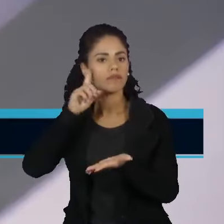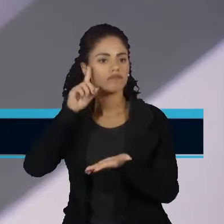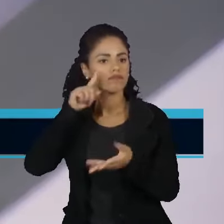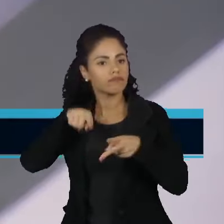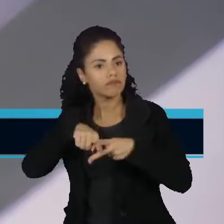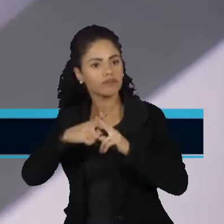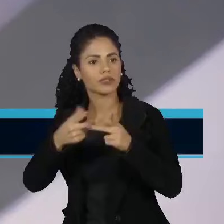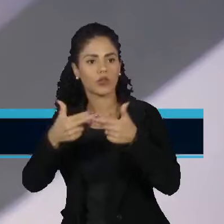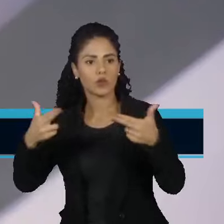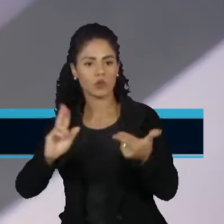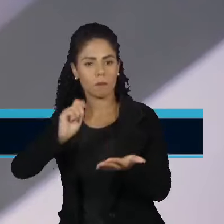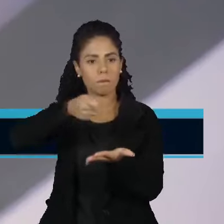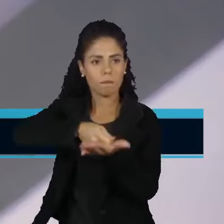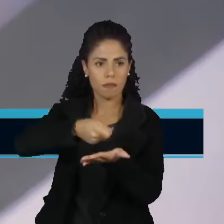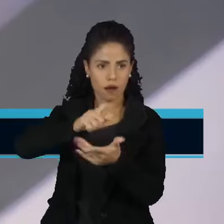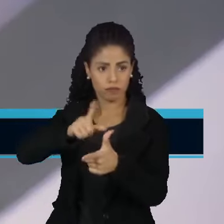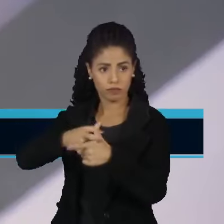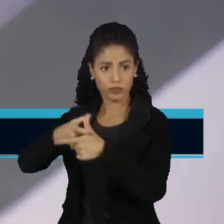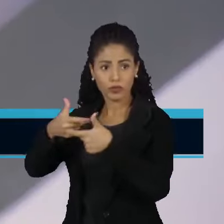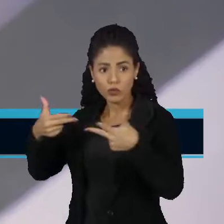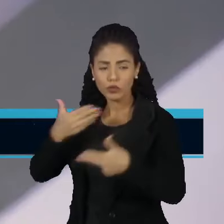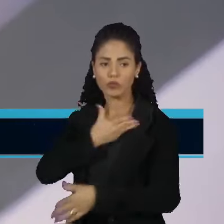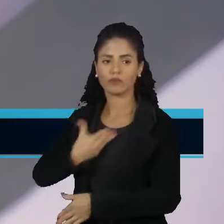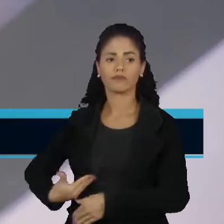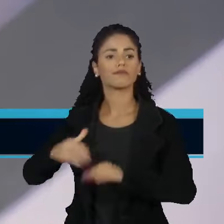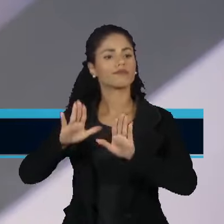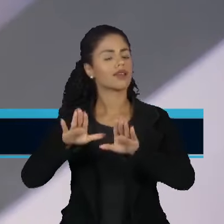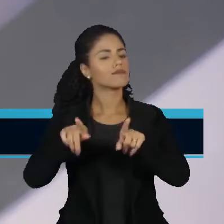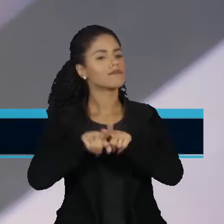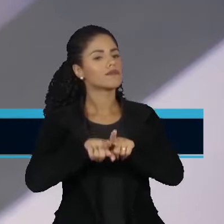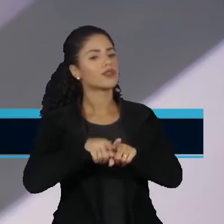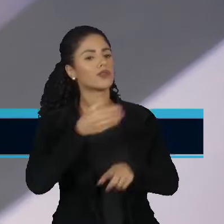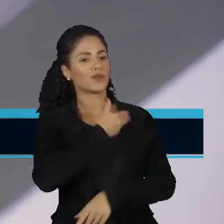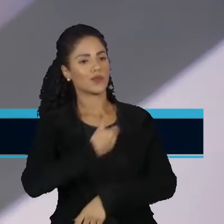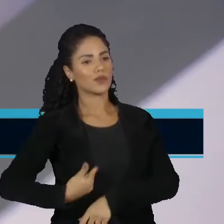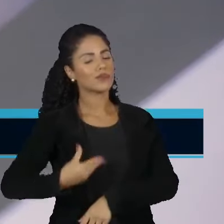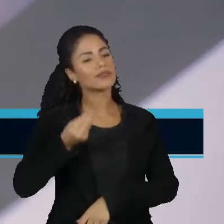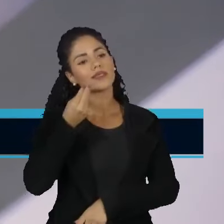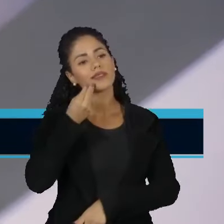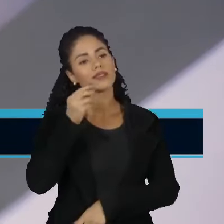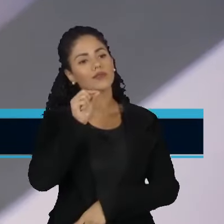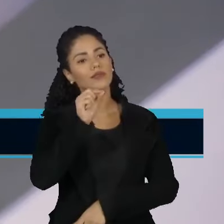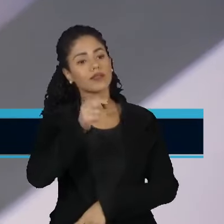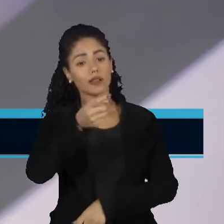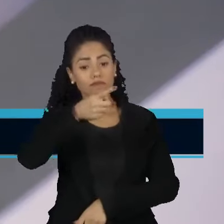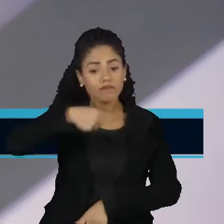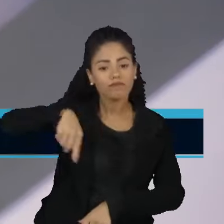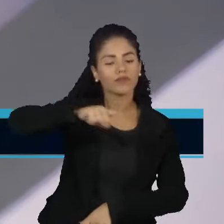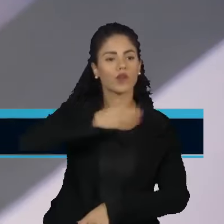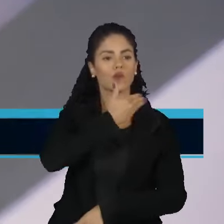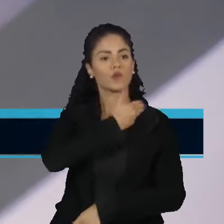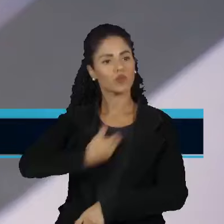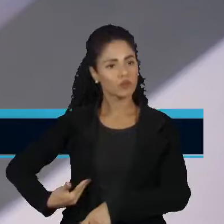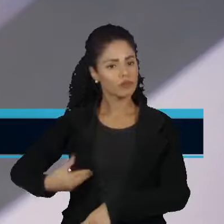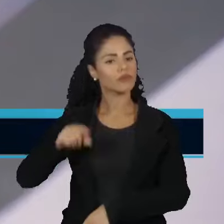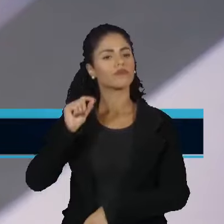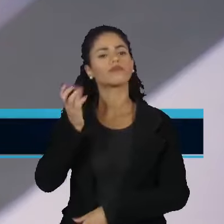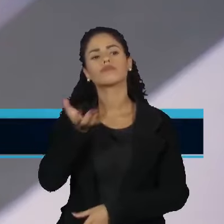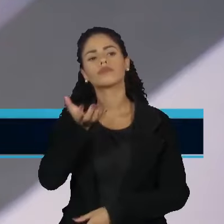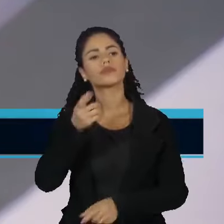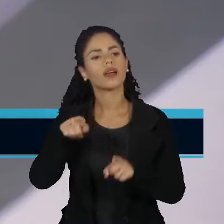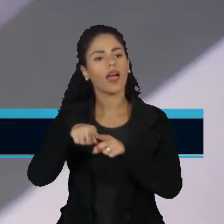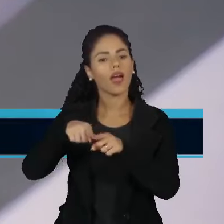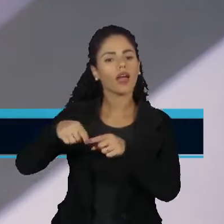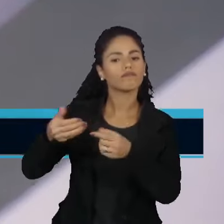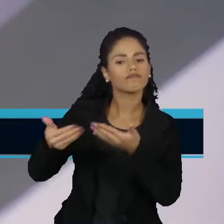manutenção das contas públicas deles. Com isso também o governo faz um aceno político aos governadores, espera obter ali uma